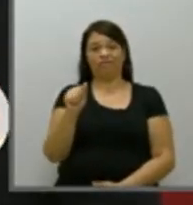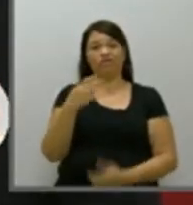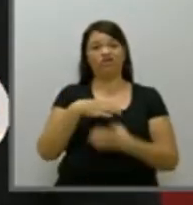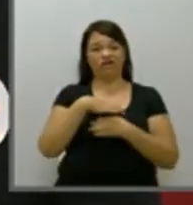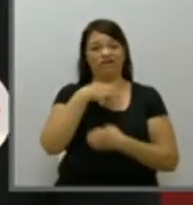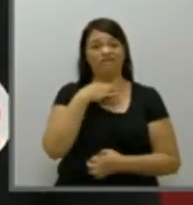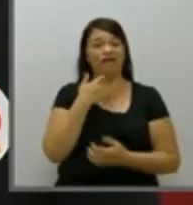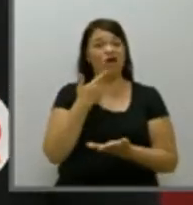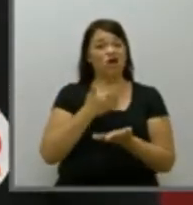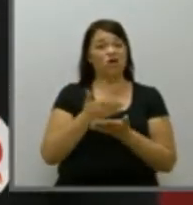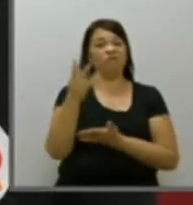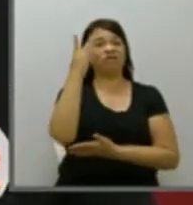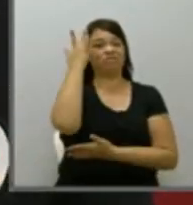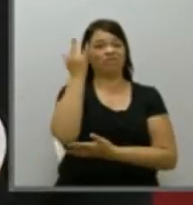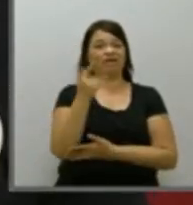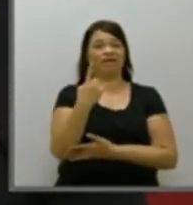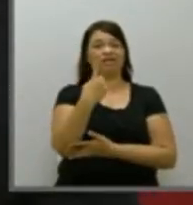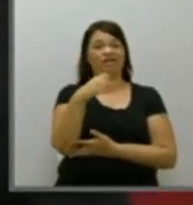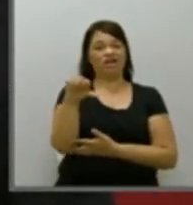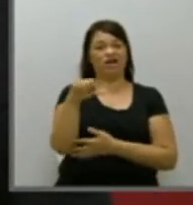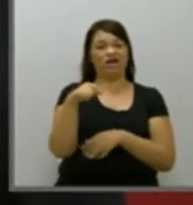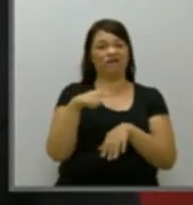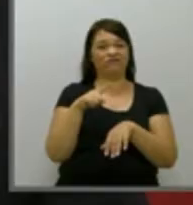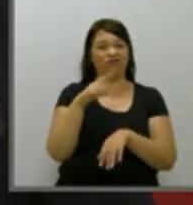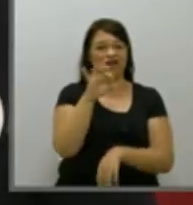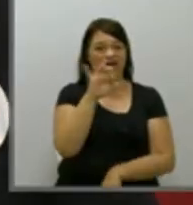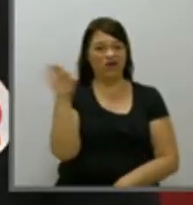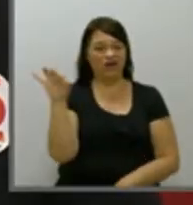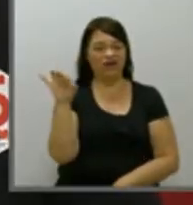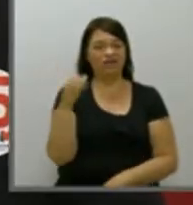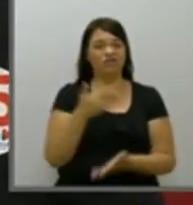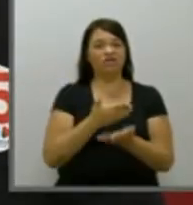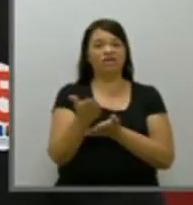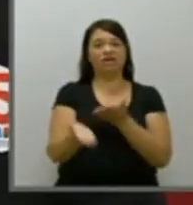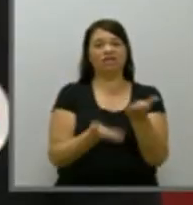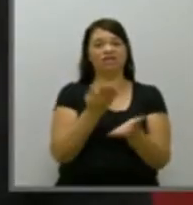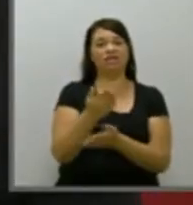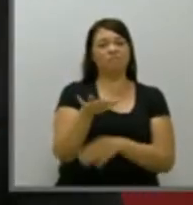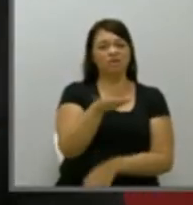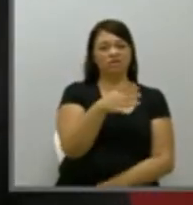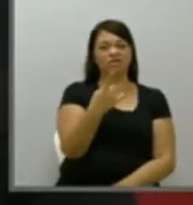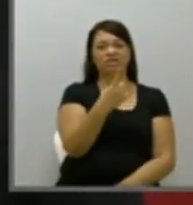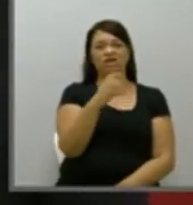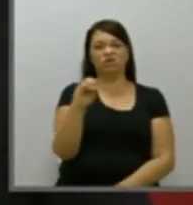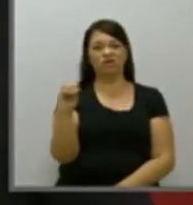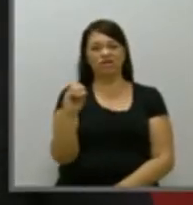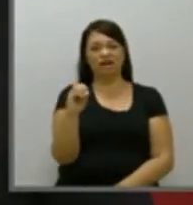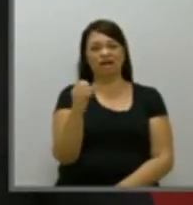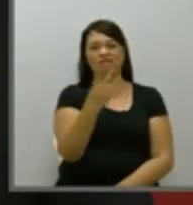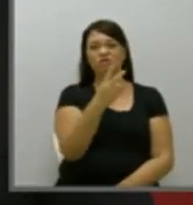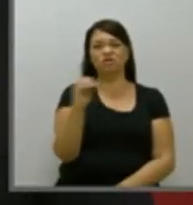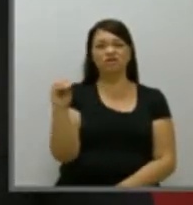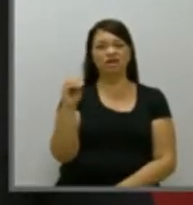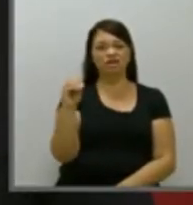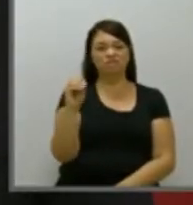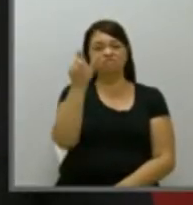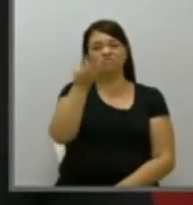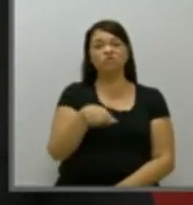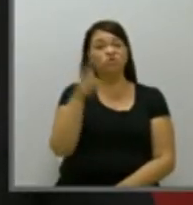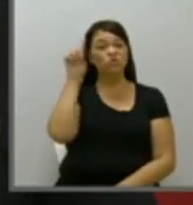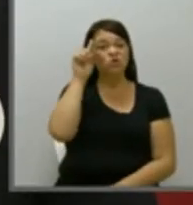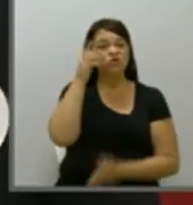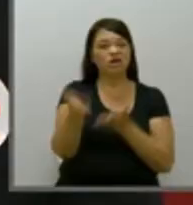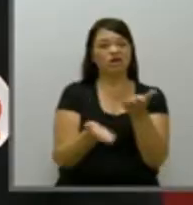amanhã às 19 horas para atender, em média, 180 a 200 pessoas por dia. É